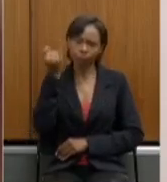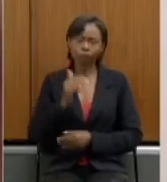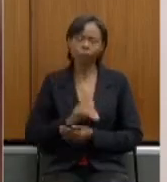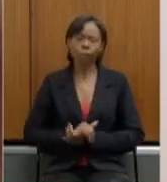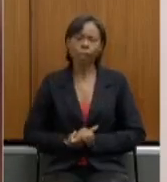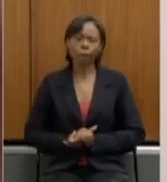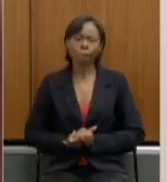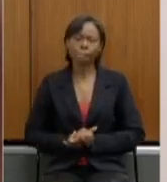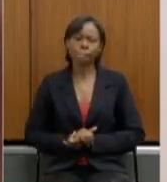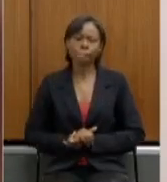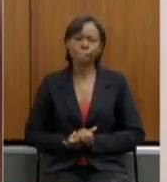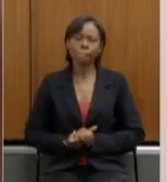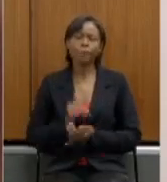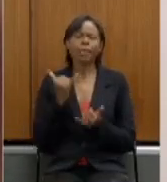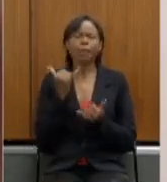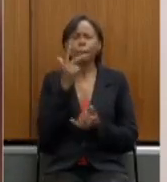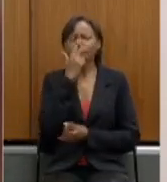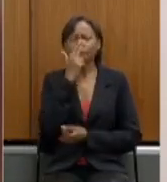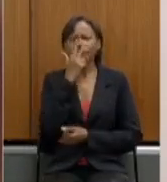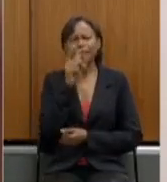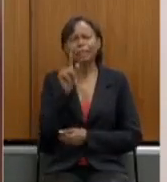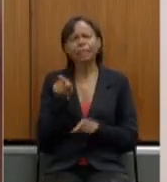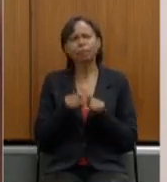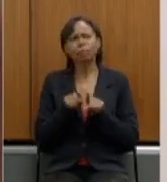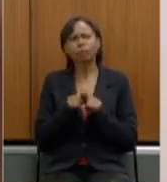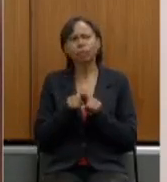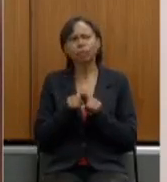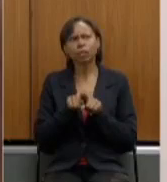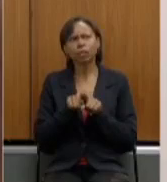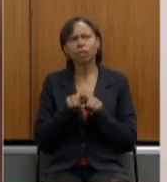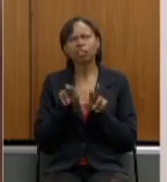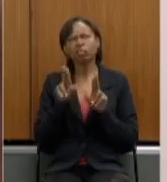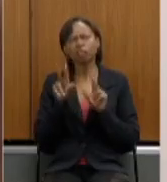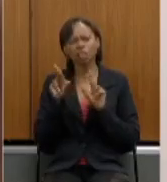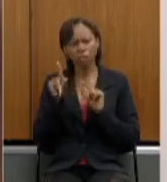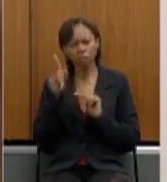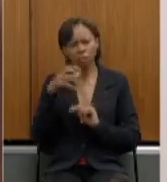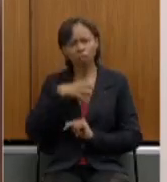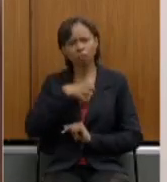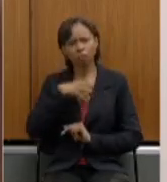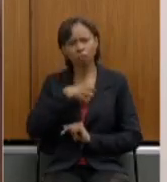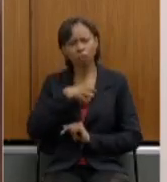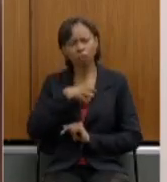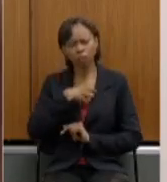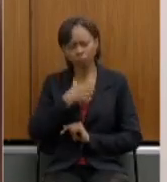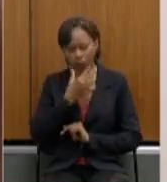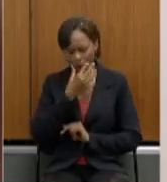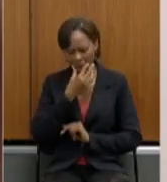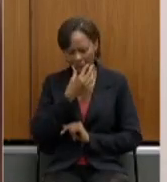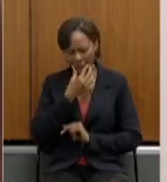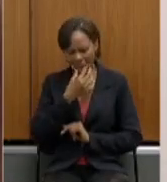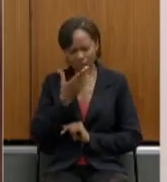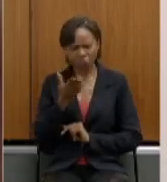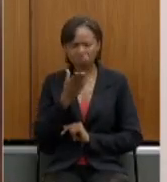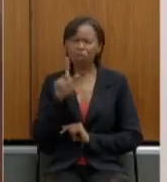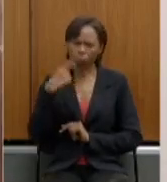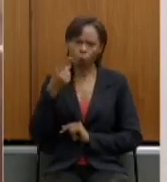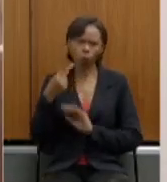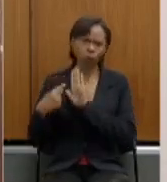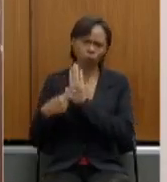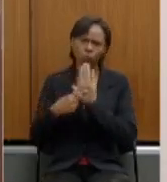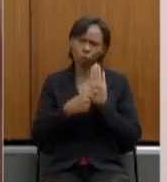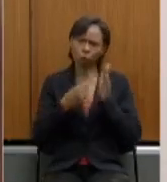me parece que deixa eu ver o que é tem de diferente se vocês de repente eu posso abrir depois para